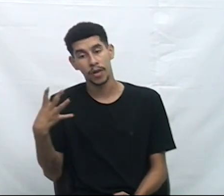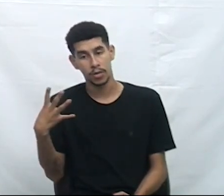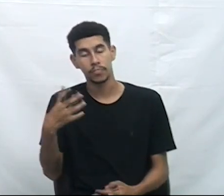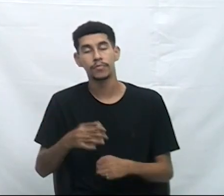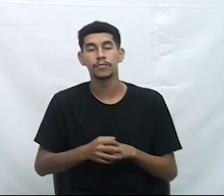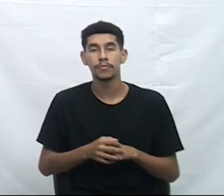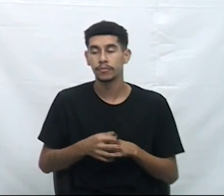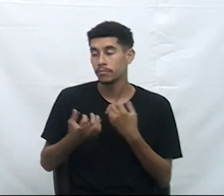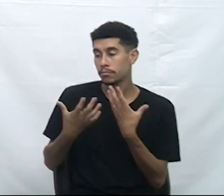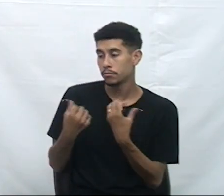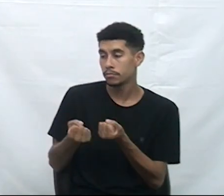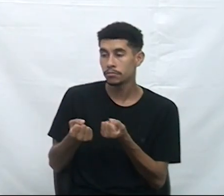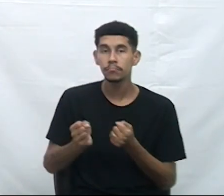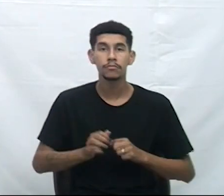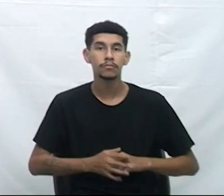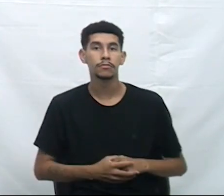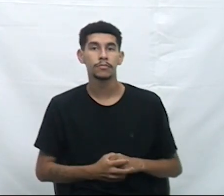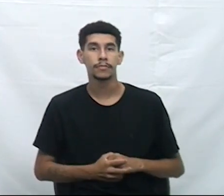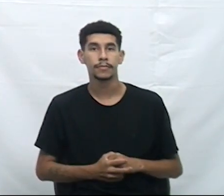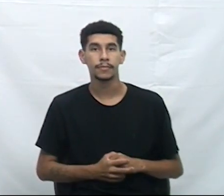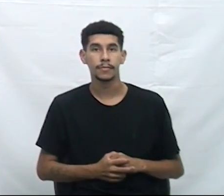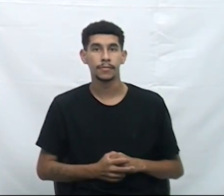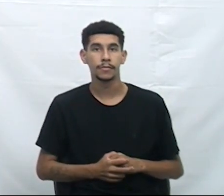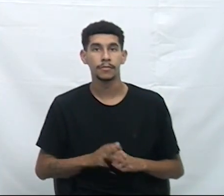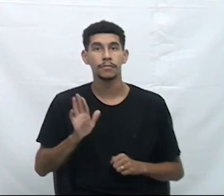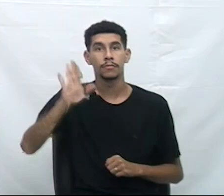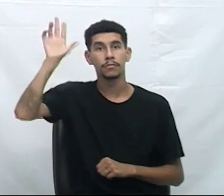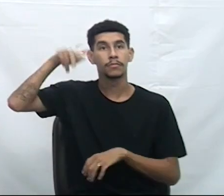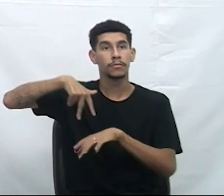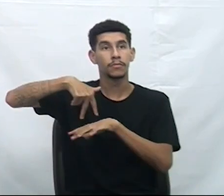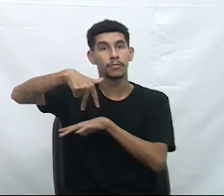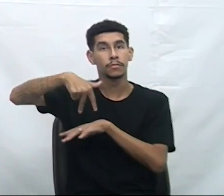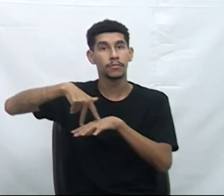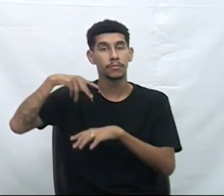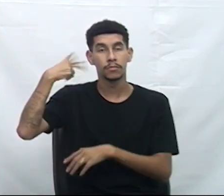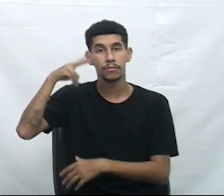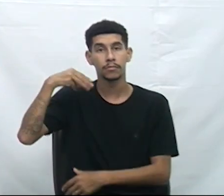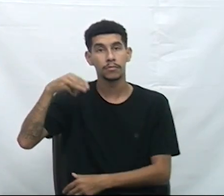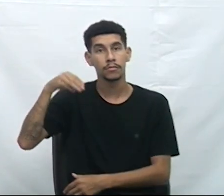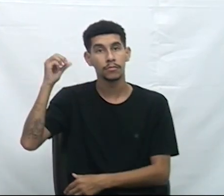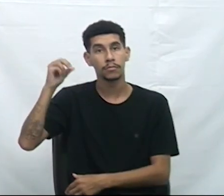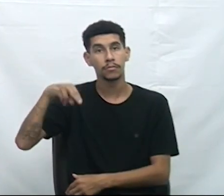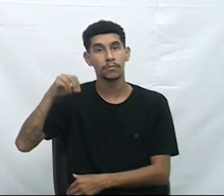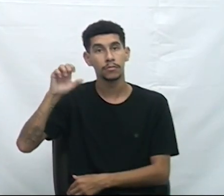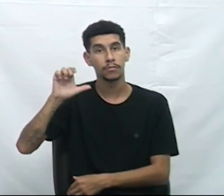Atendido de plano. Questão de ordem cedida ao vereador Manuel Rousseng.